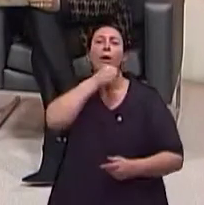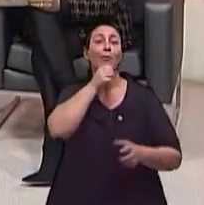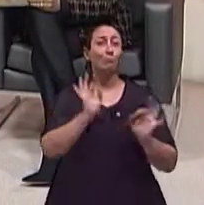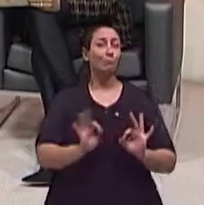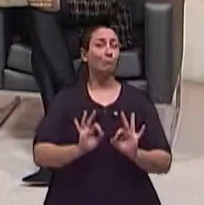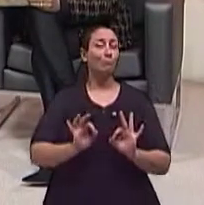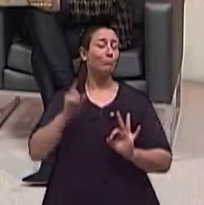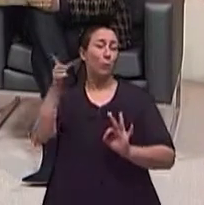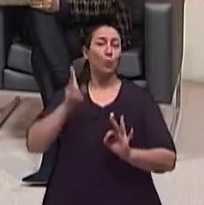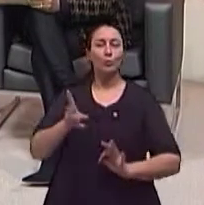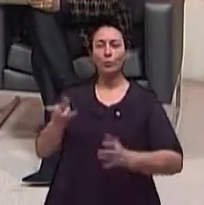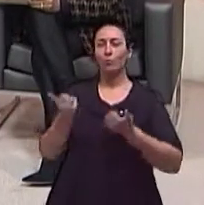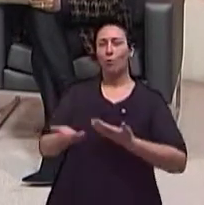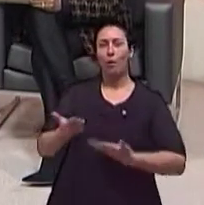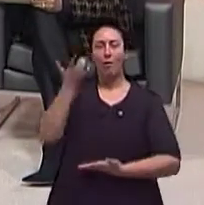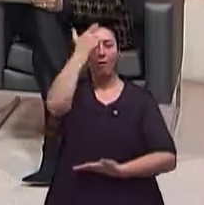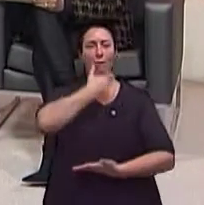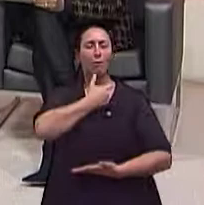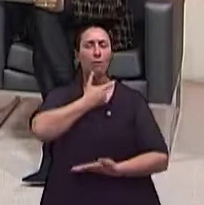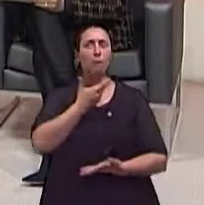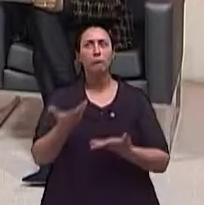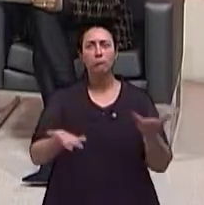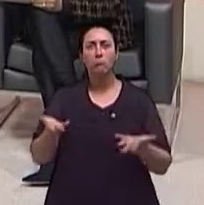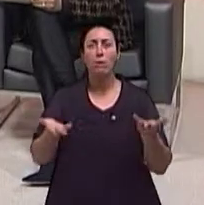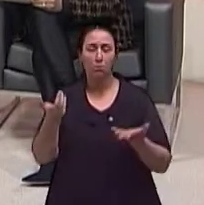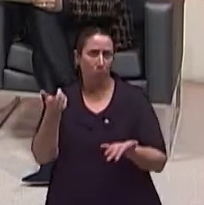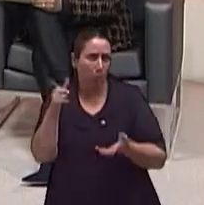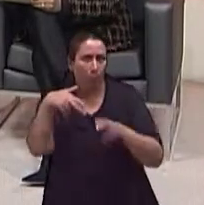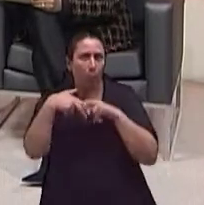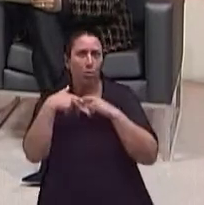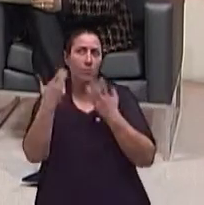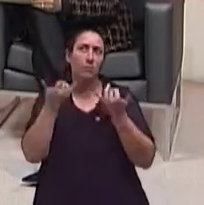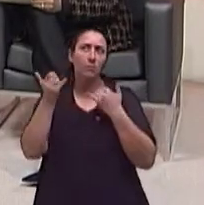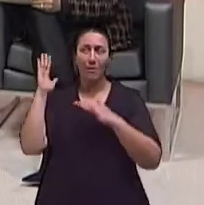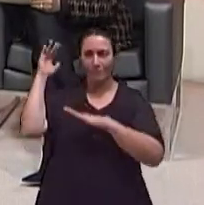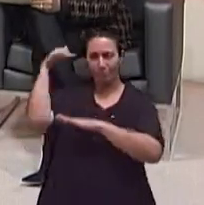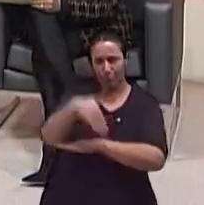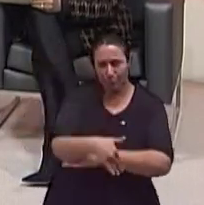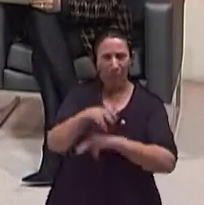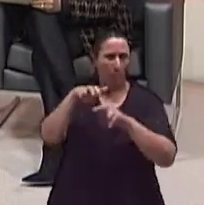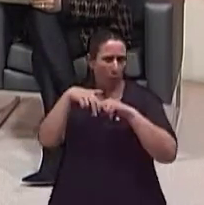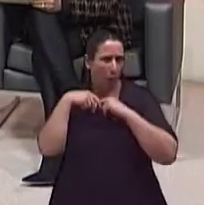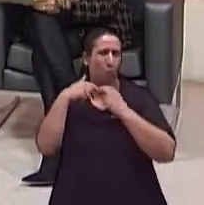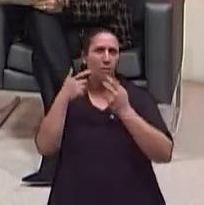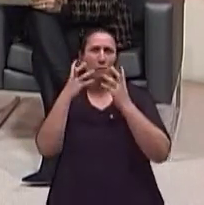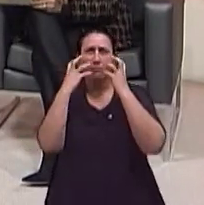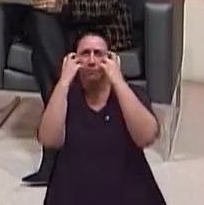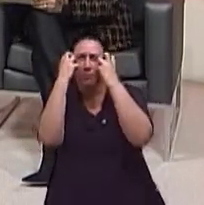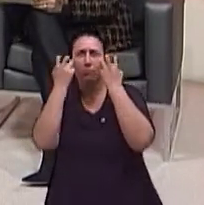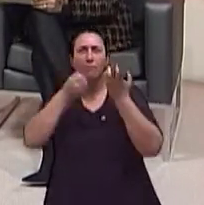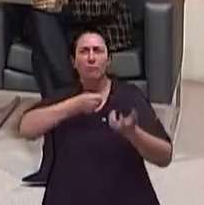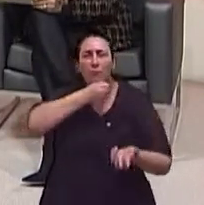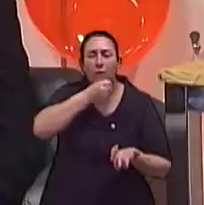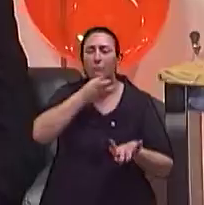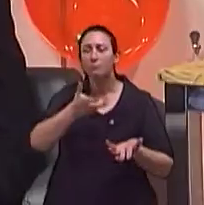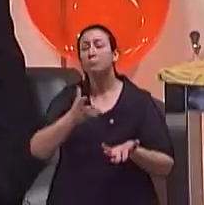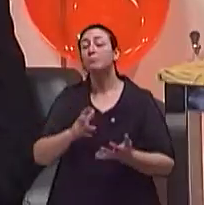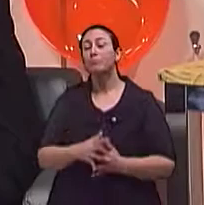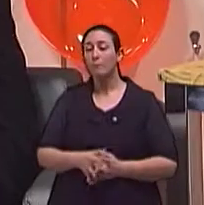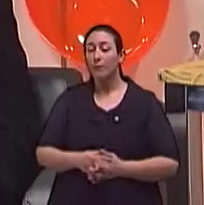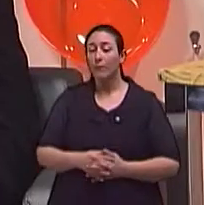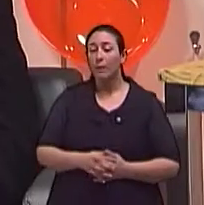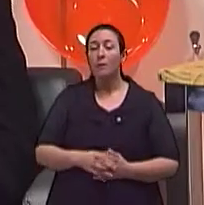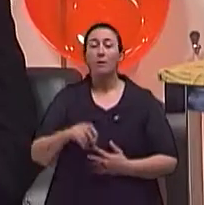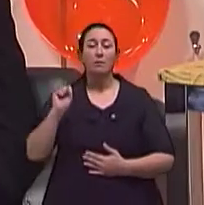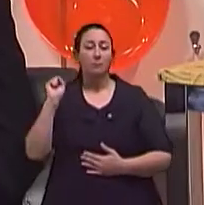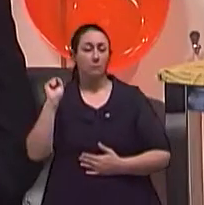decadente, né? E os que ficaram mais decadentes... Quer dizer, é o preço que se paga pelo envelhecimento? É, é o preço